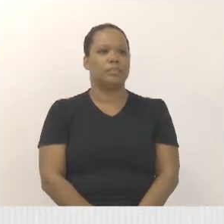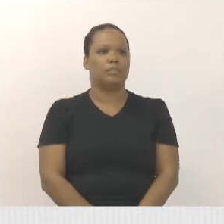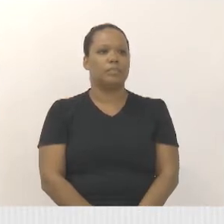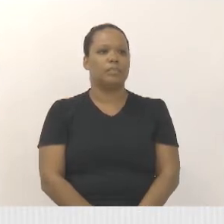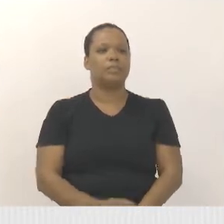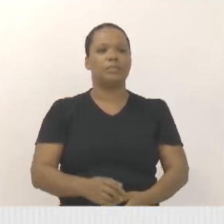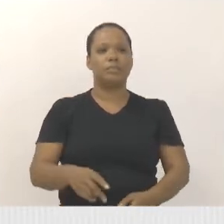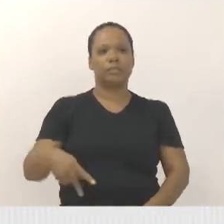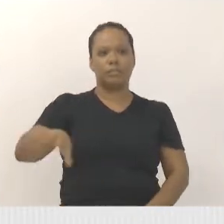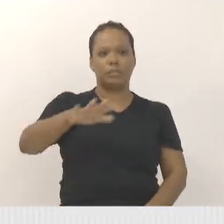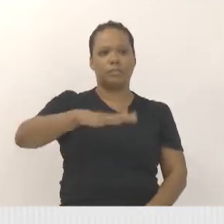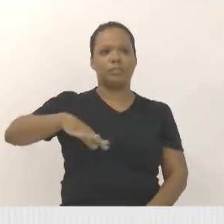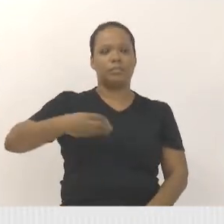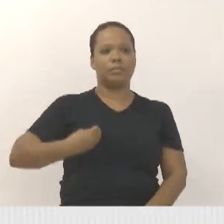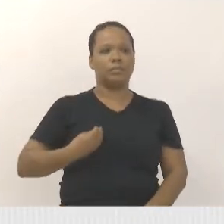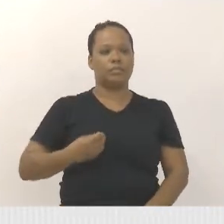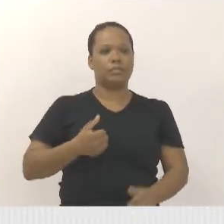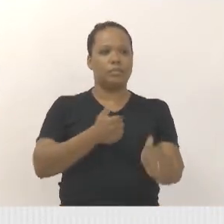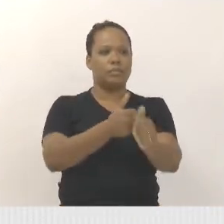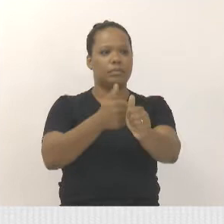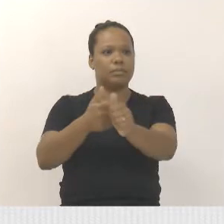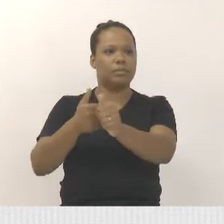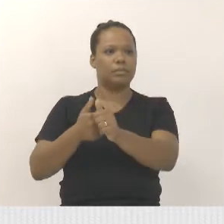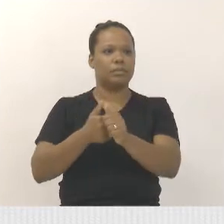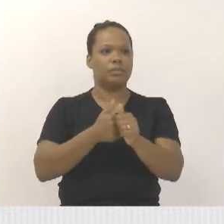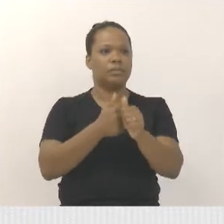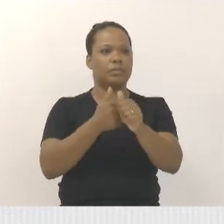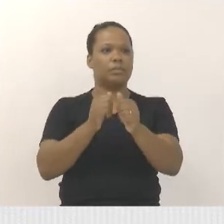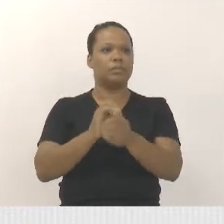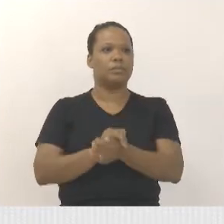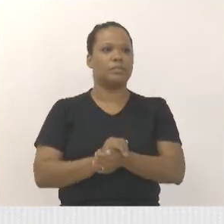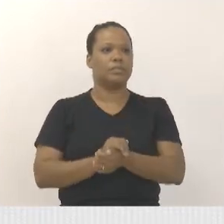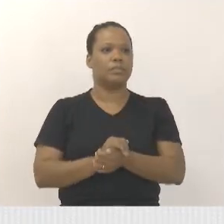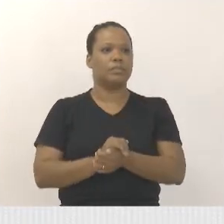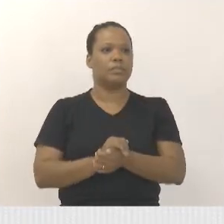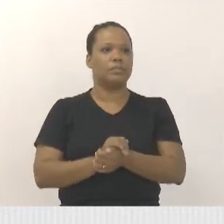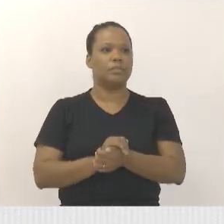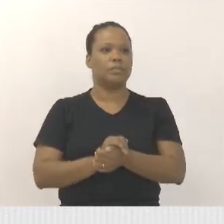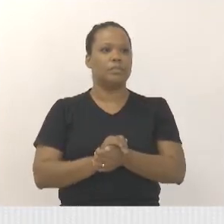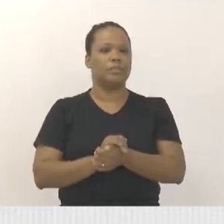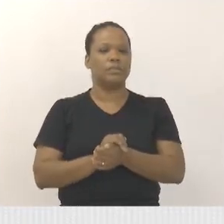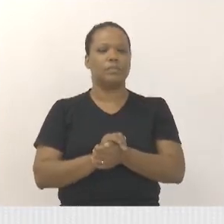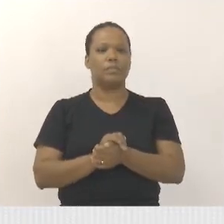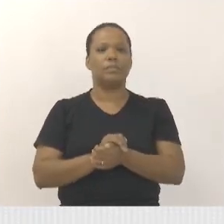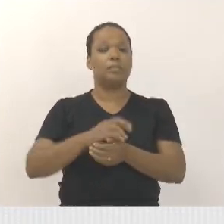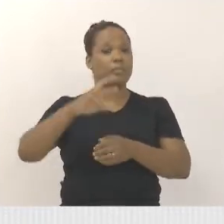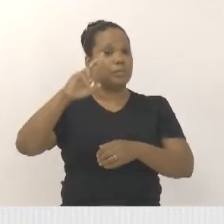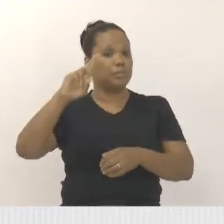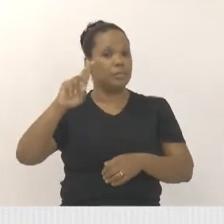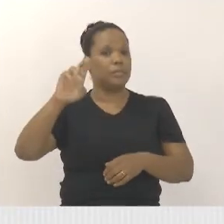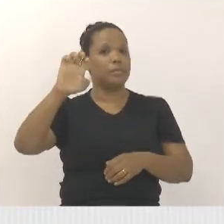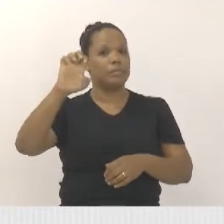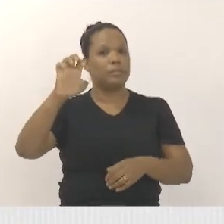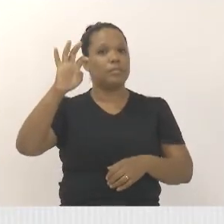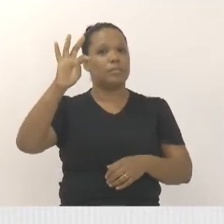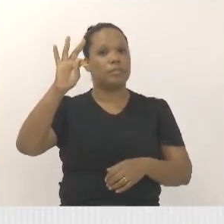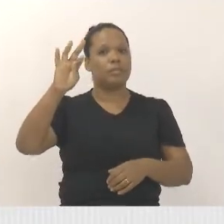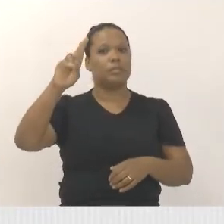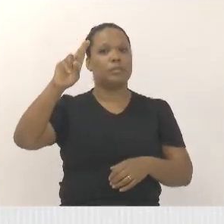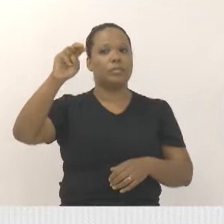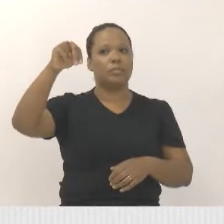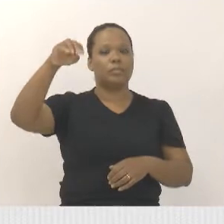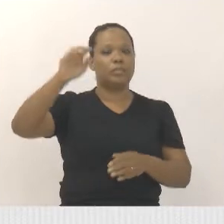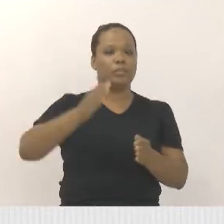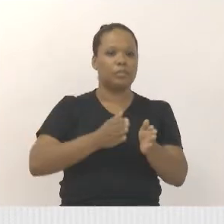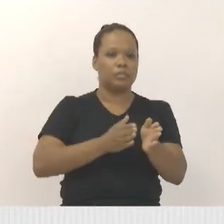desses pedaços com relação a um retorno, a possibilidade de ser implantado um retorno